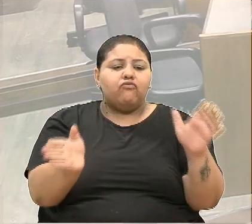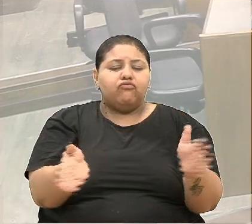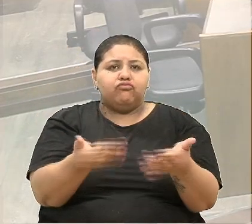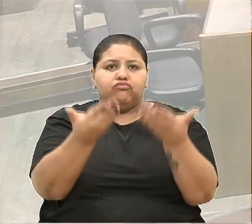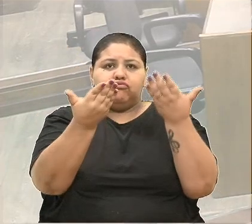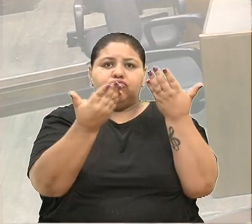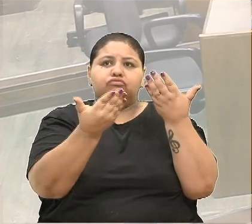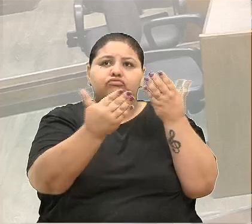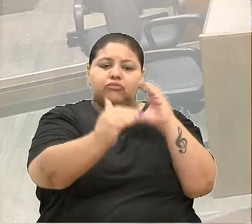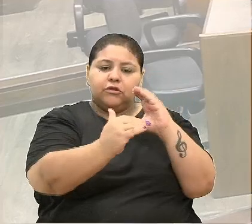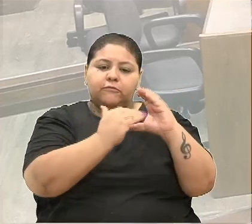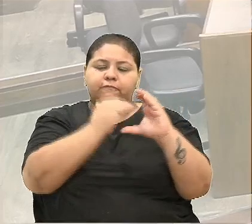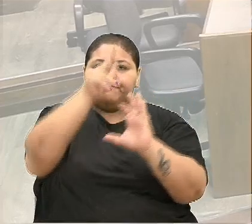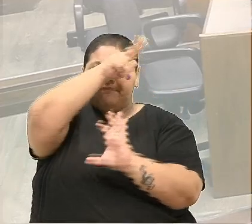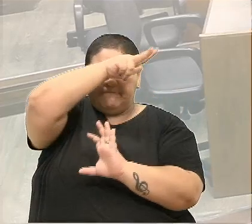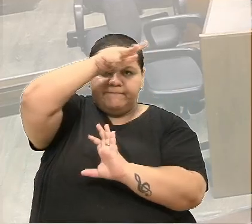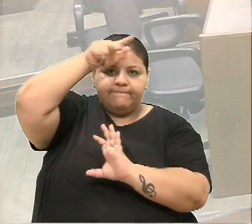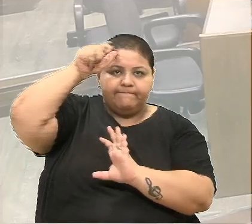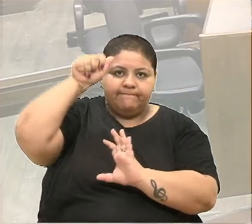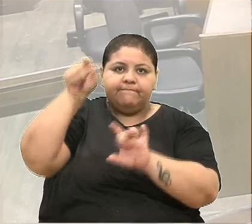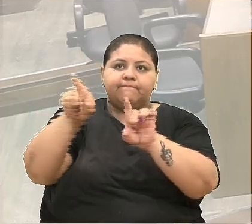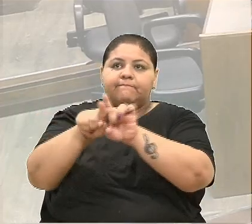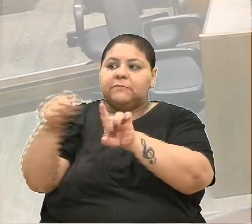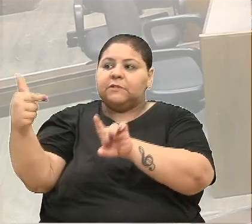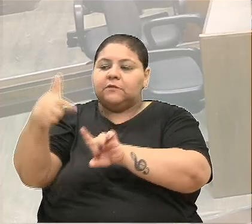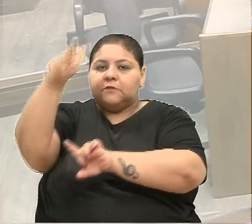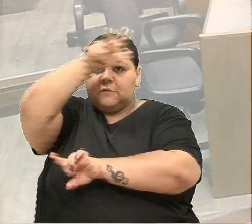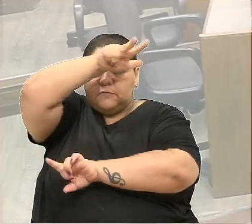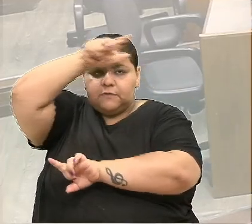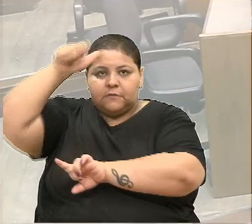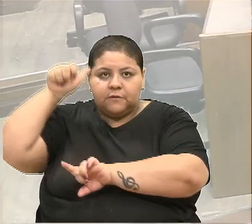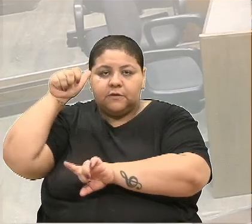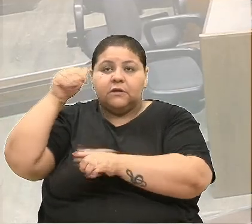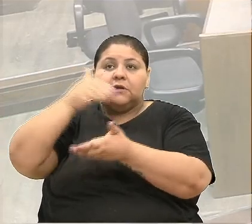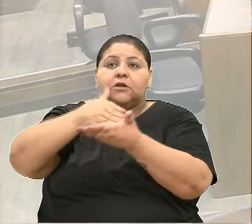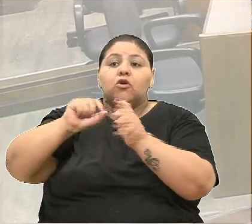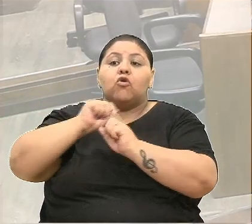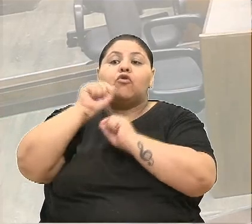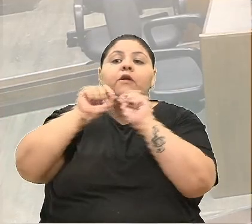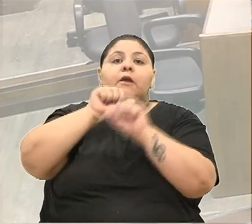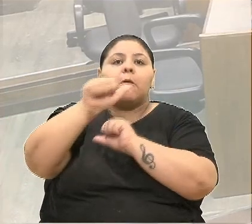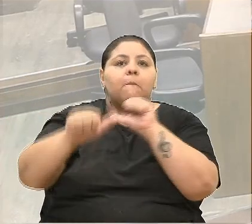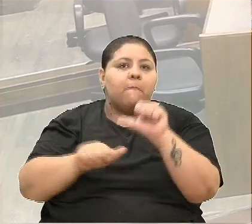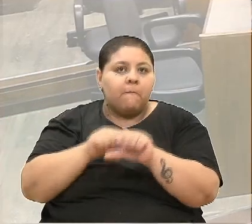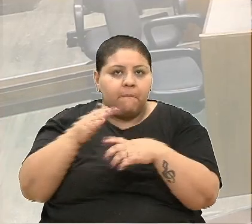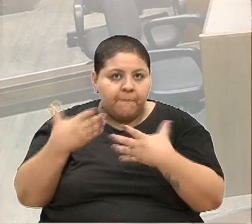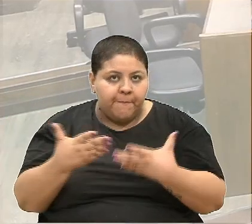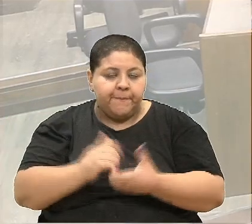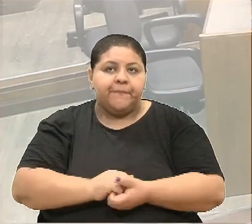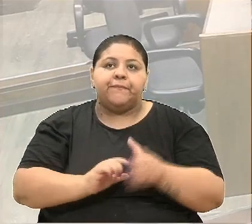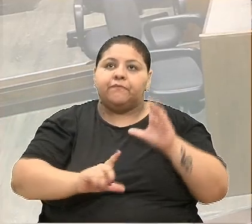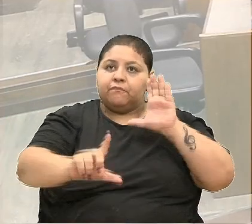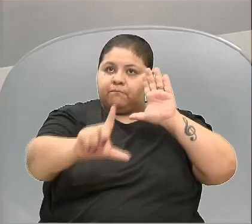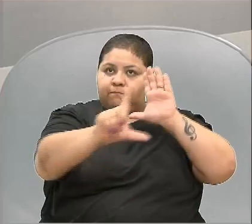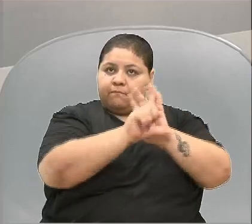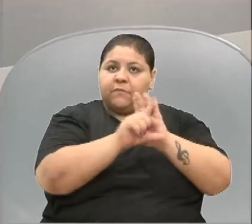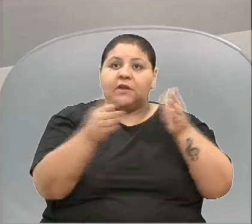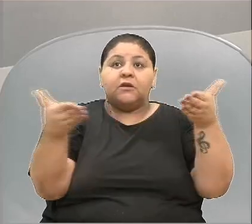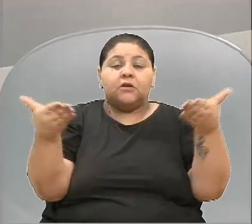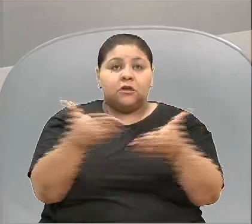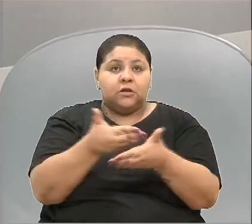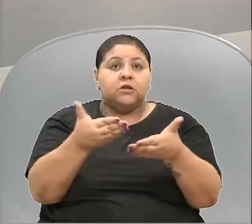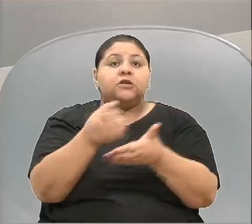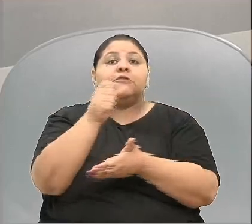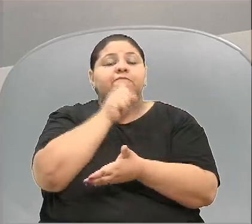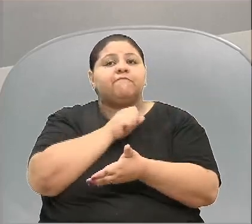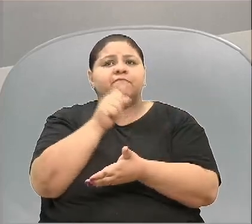tanto da Prefeitura como das subprefeituras, da Secretaria da Agricultura, o que mudaria? Então, esta lei é uma lei já bastante